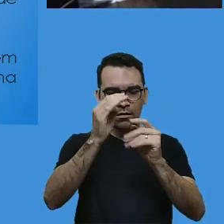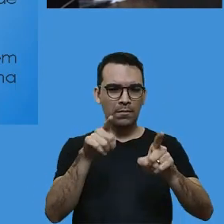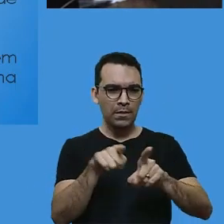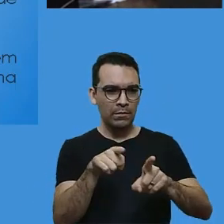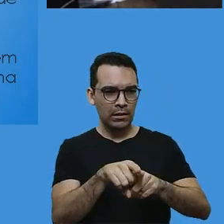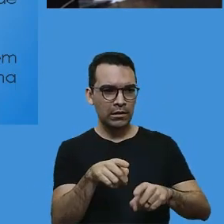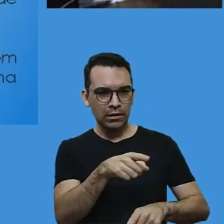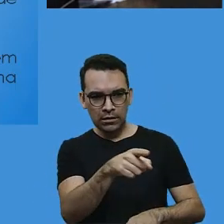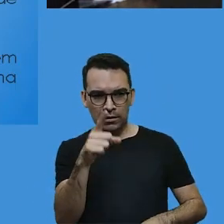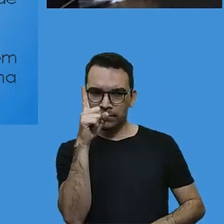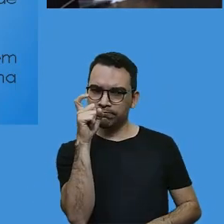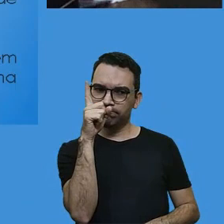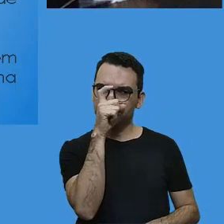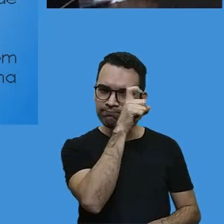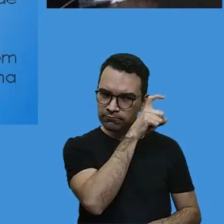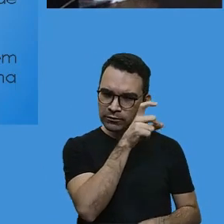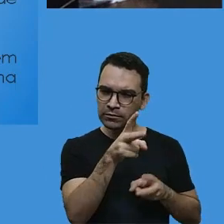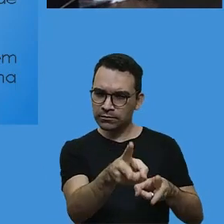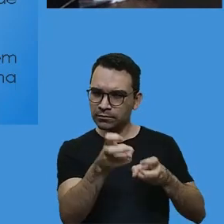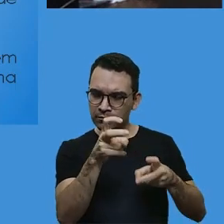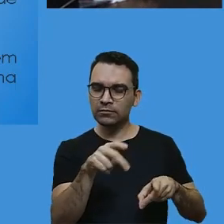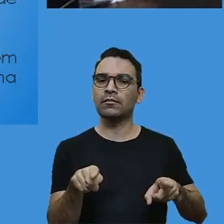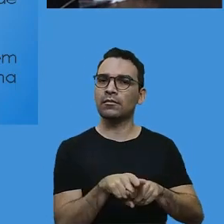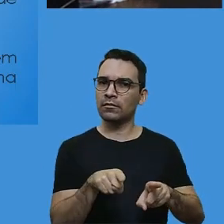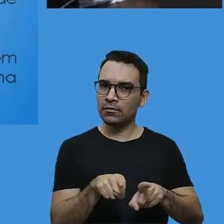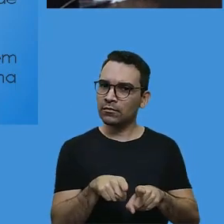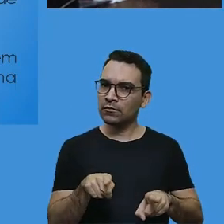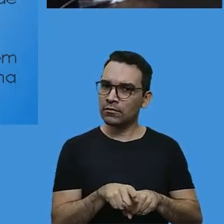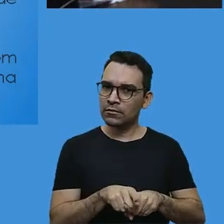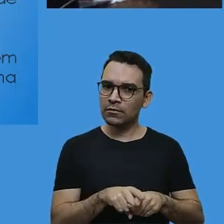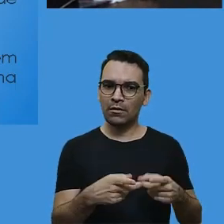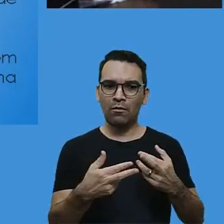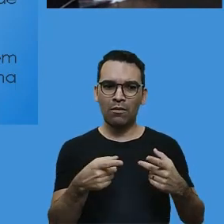aprendizagem. Teremos também